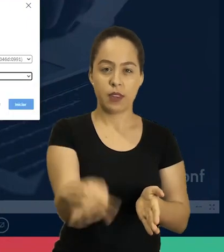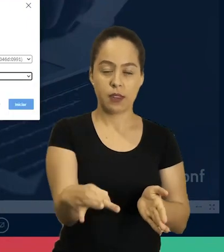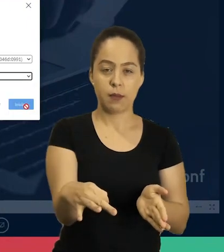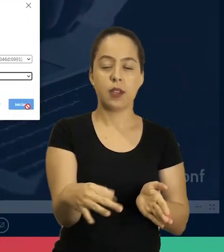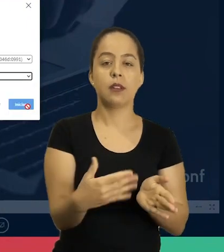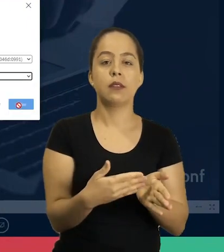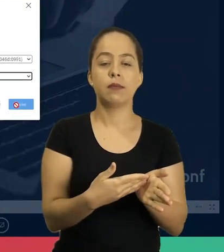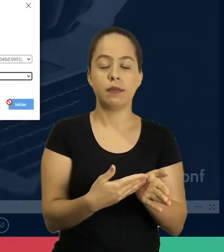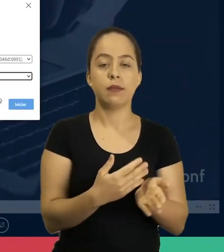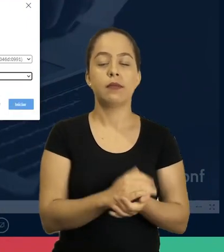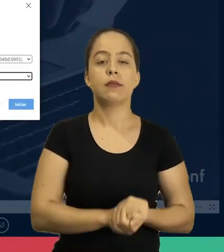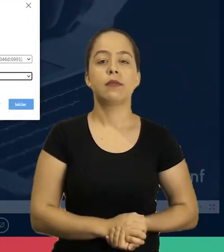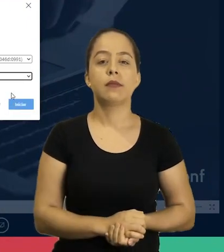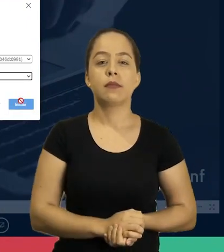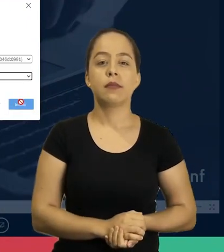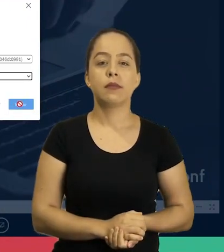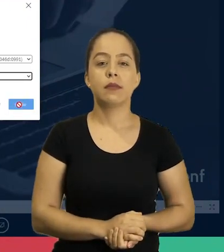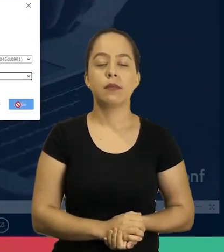Para ver como fica.